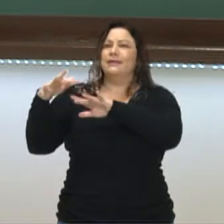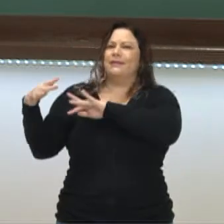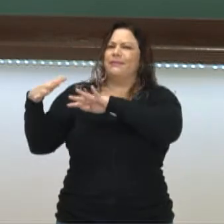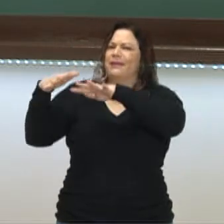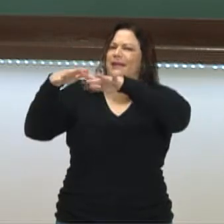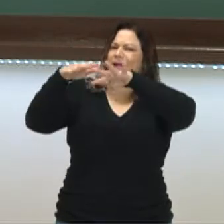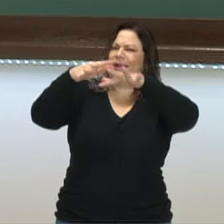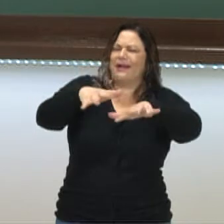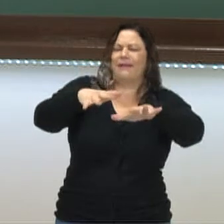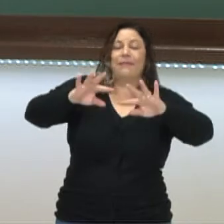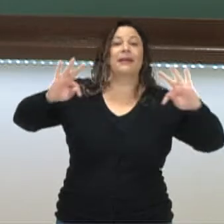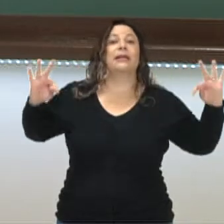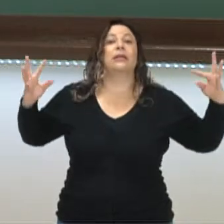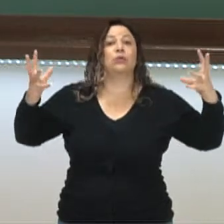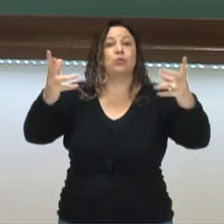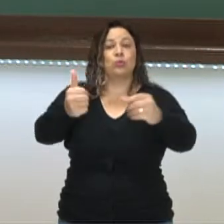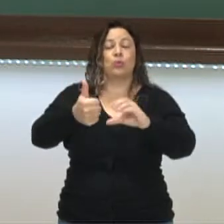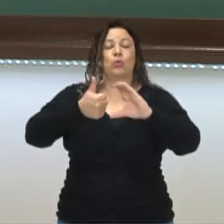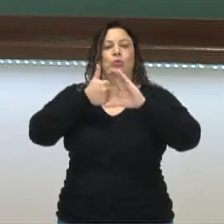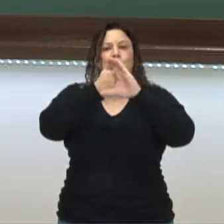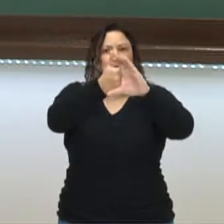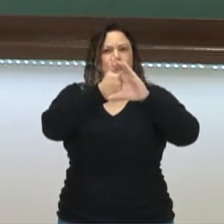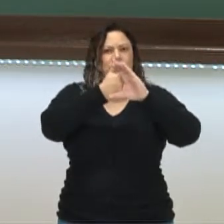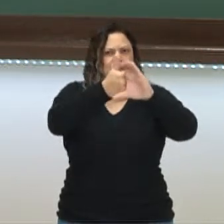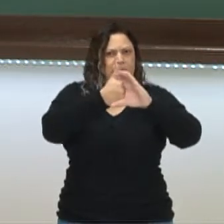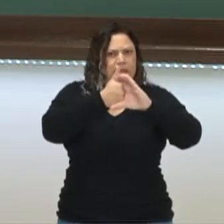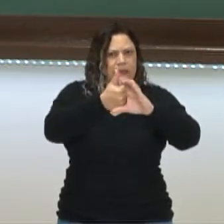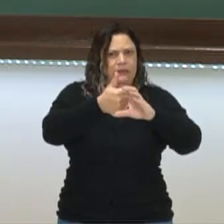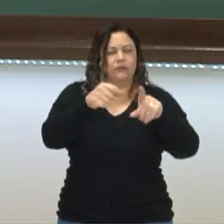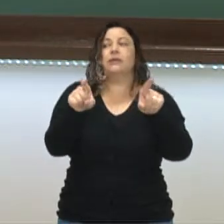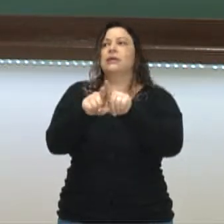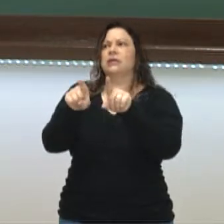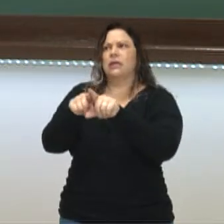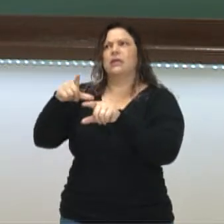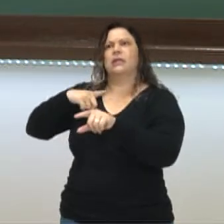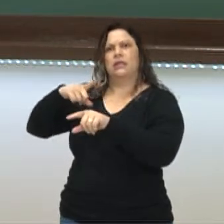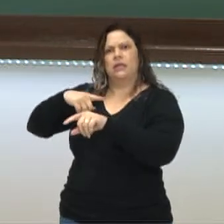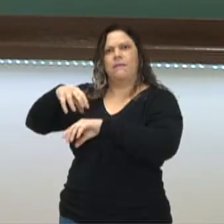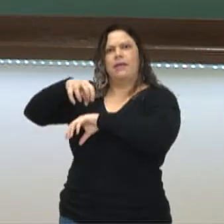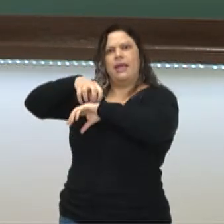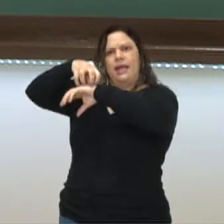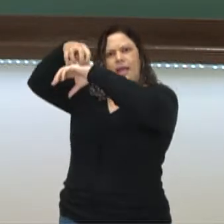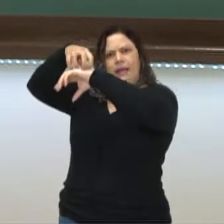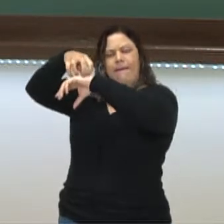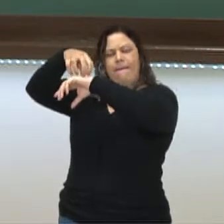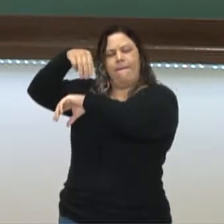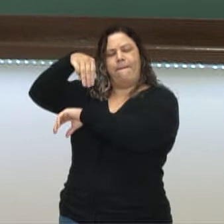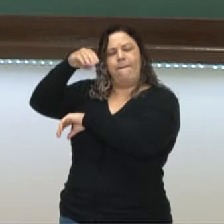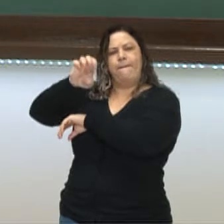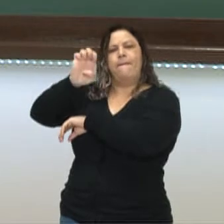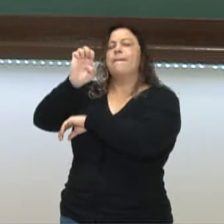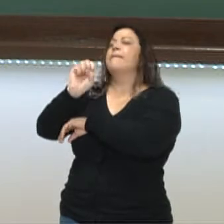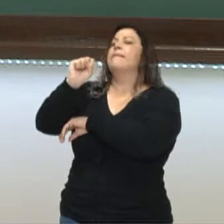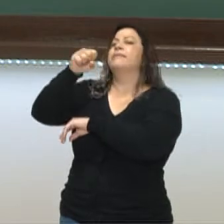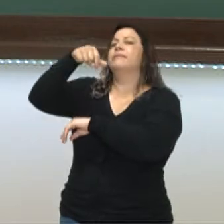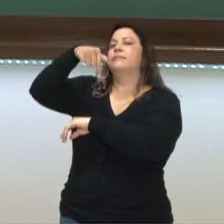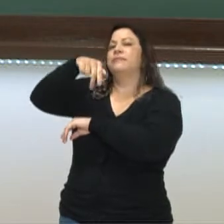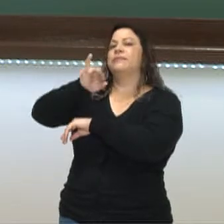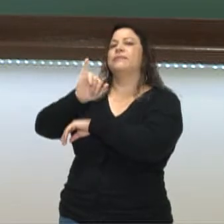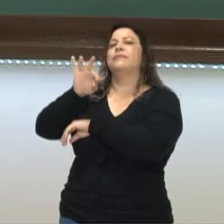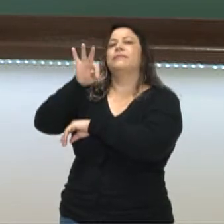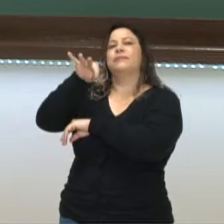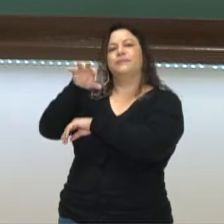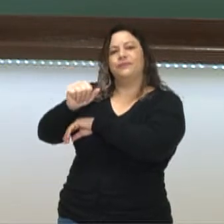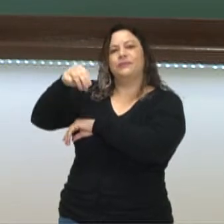inteiro e tem também a Mesquita, onde Maomé ascendeu aos céus. Então, é uma cidade importante para as três religiões